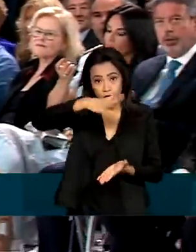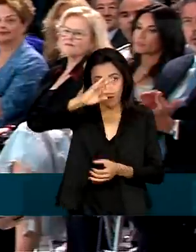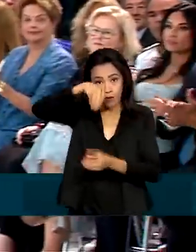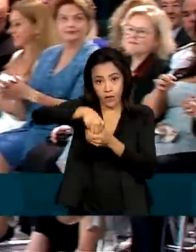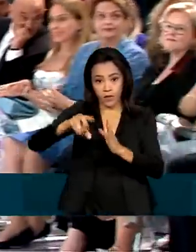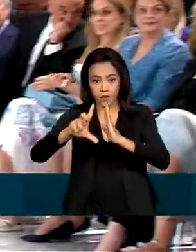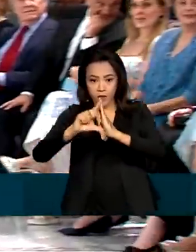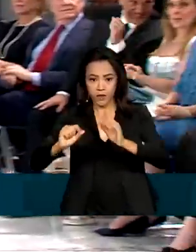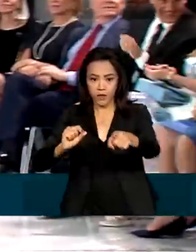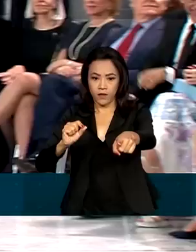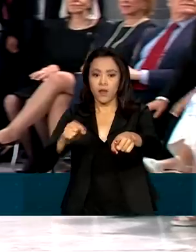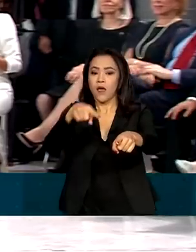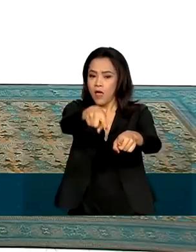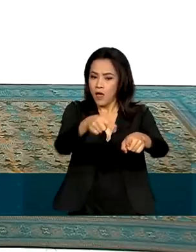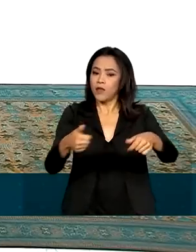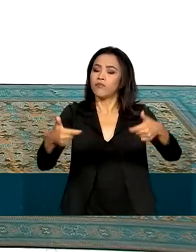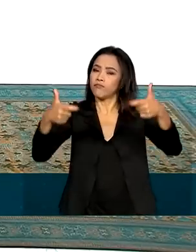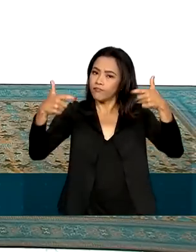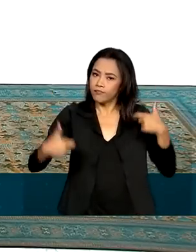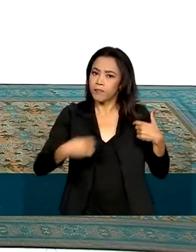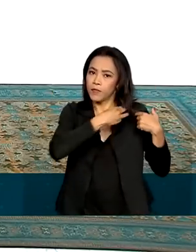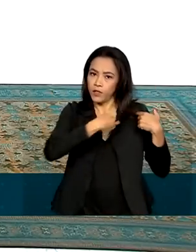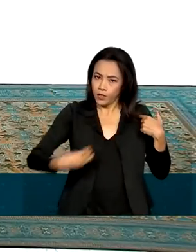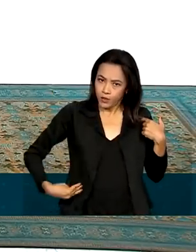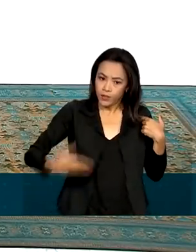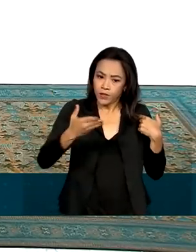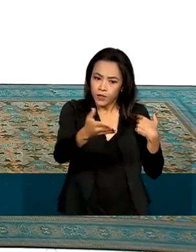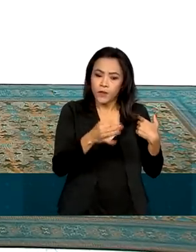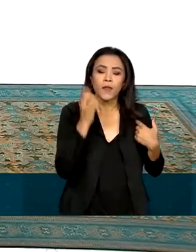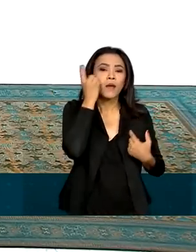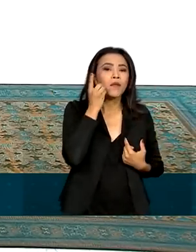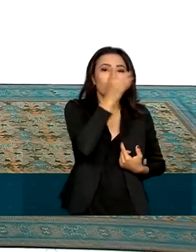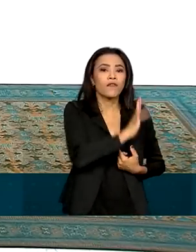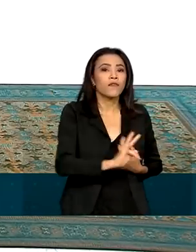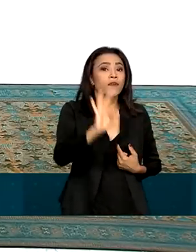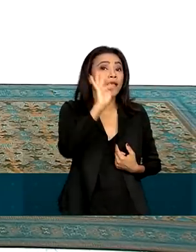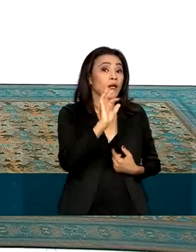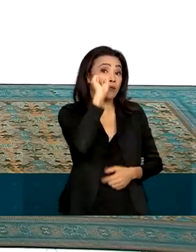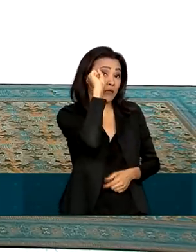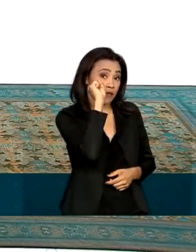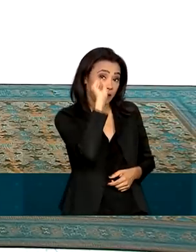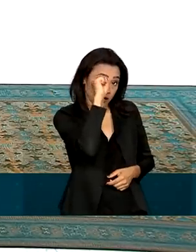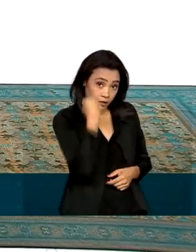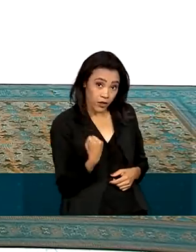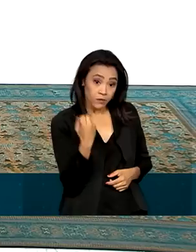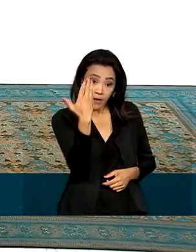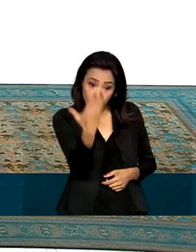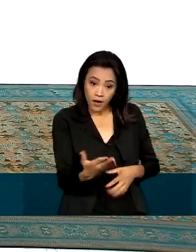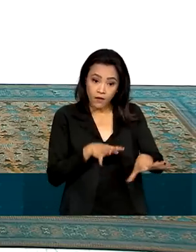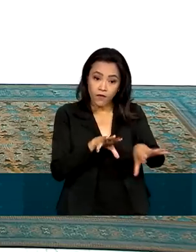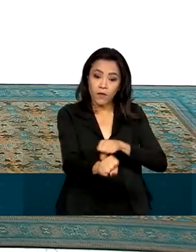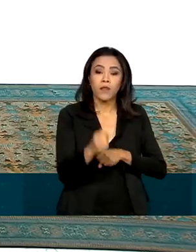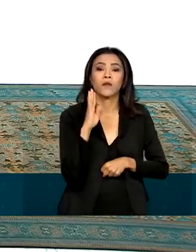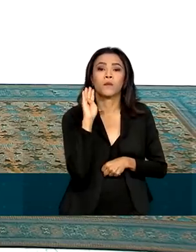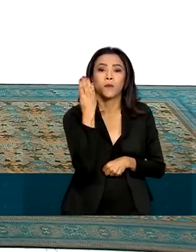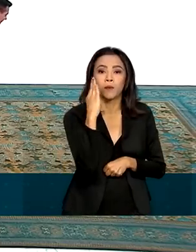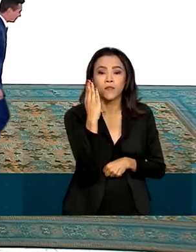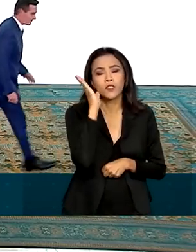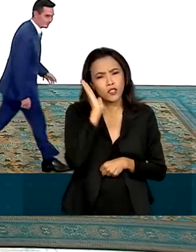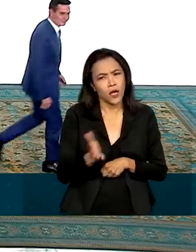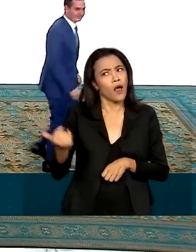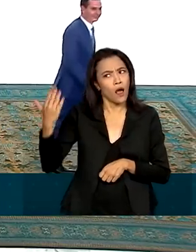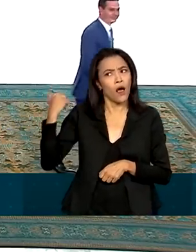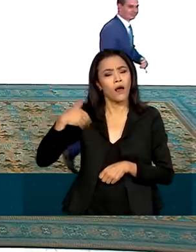assumiu Márcio Macedo. Deputado federal pelo PT de Sergipe, Márcio é biólogo e já trabalhou como